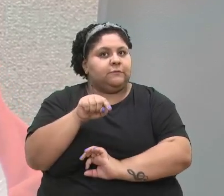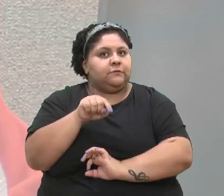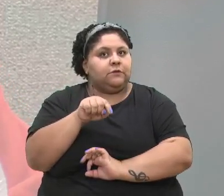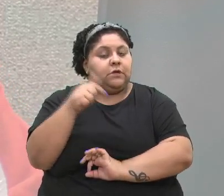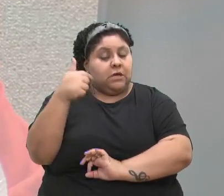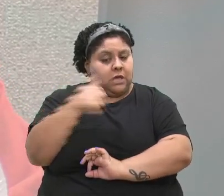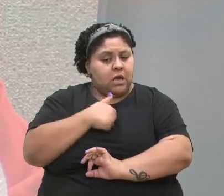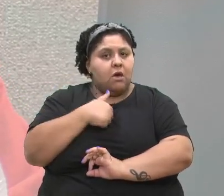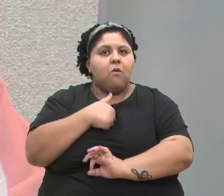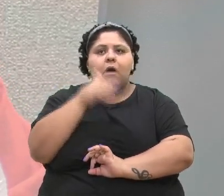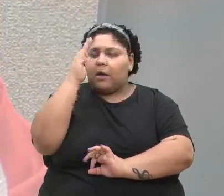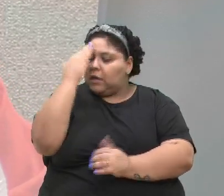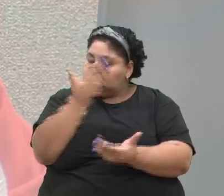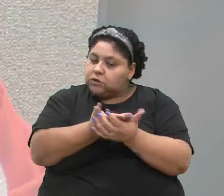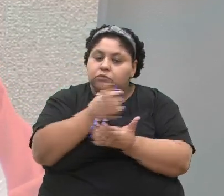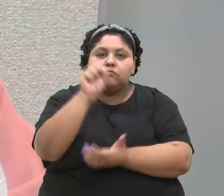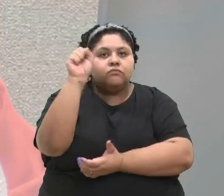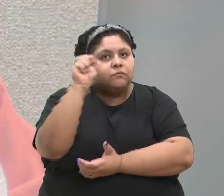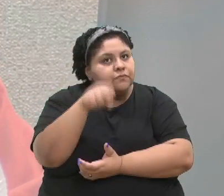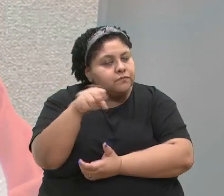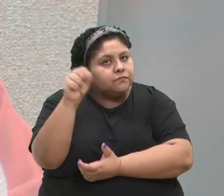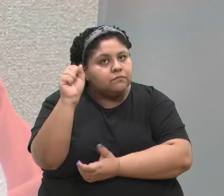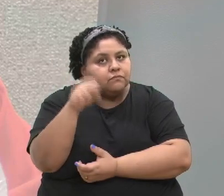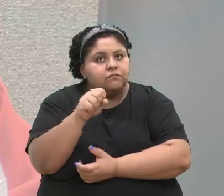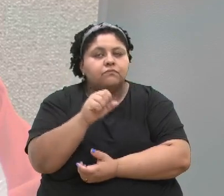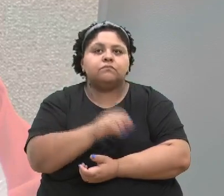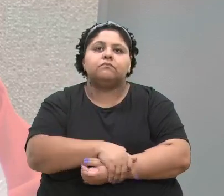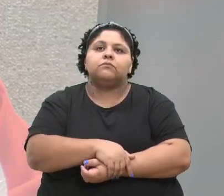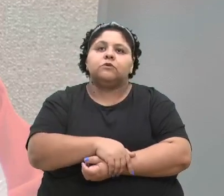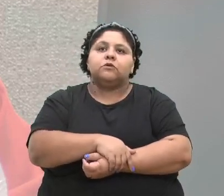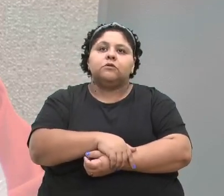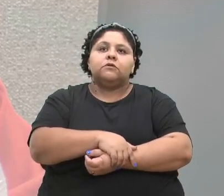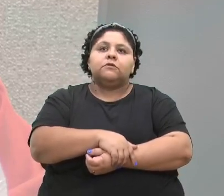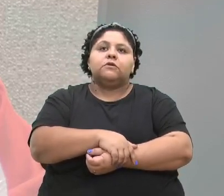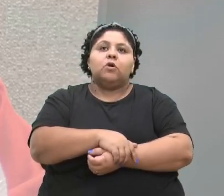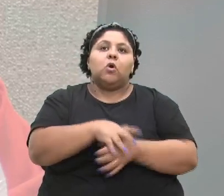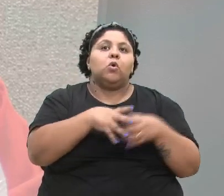certeza que esse é o seu timão,